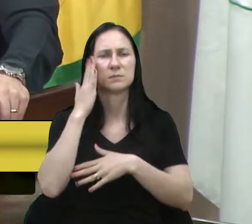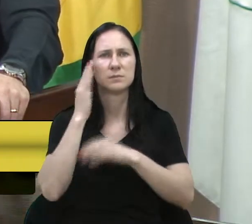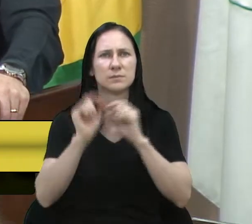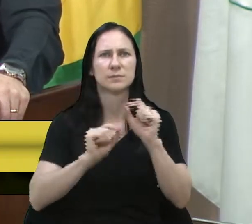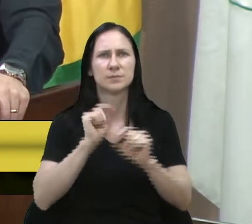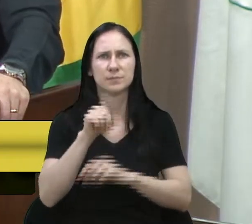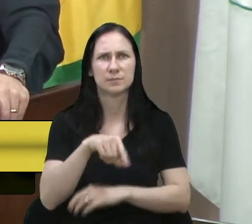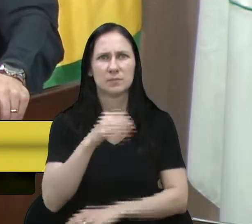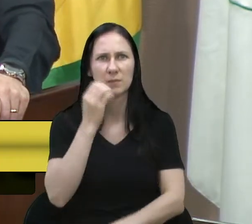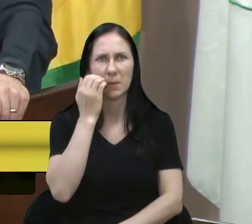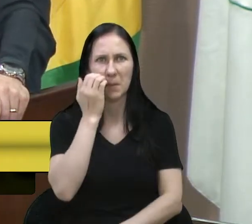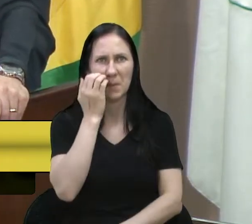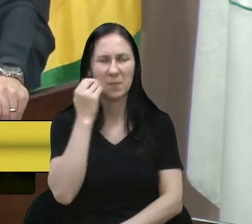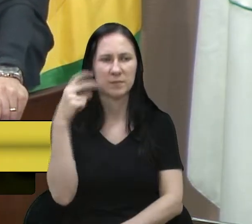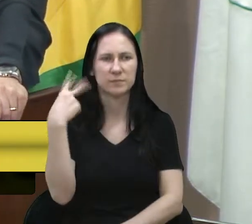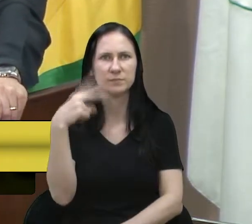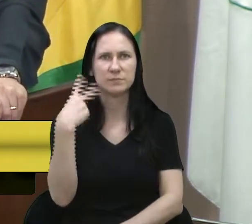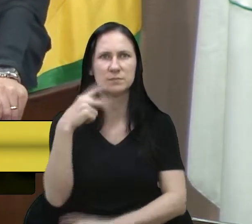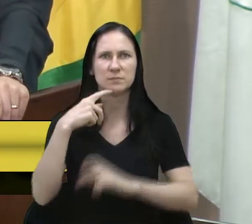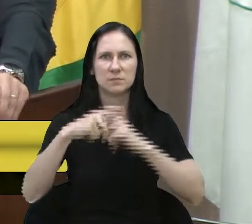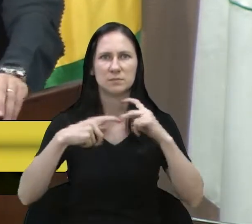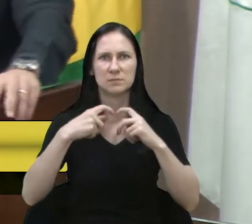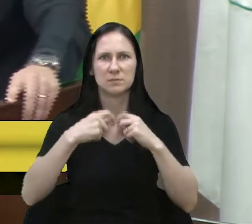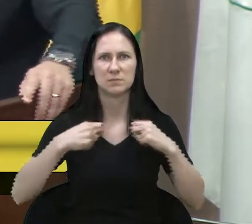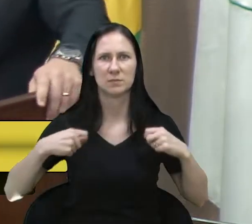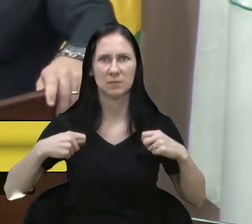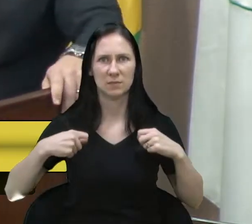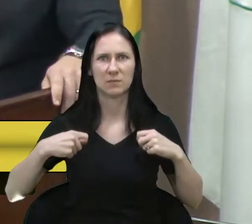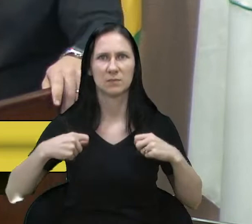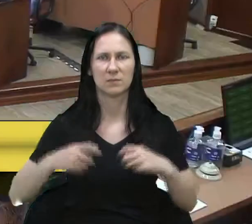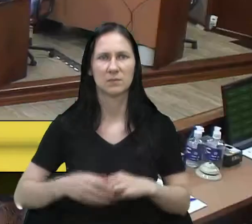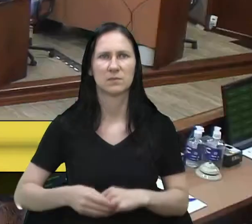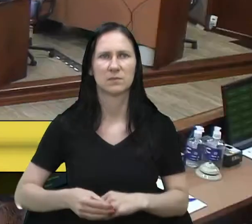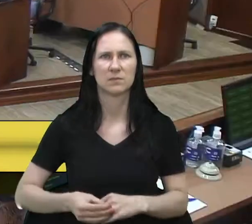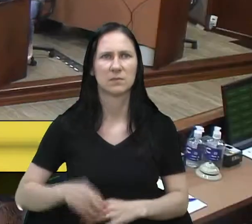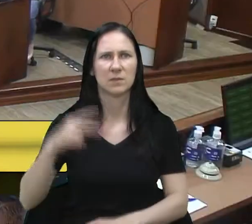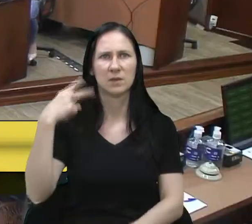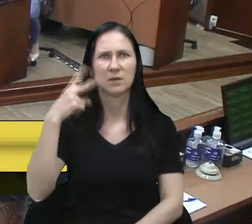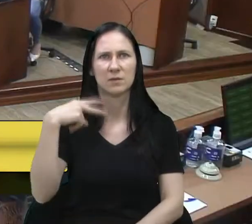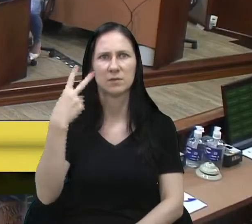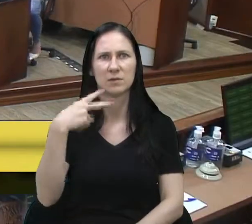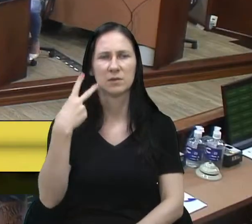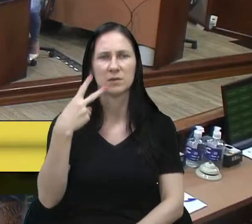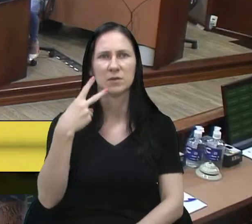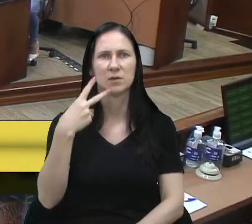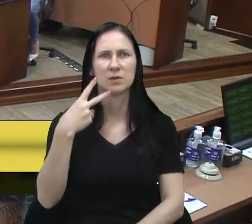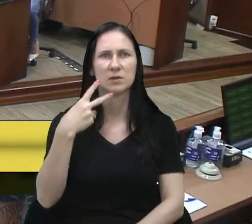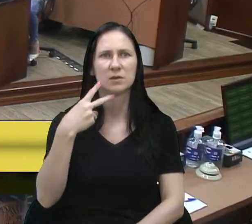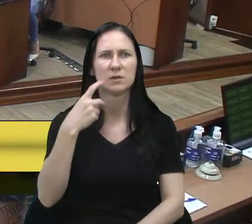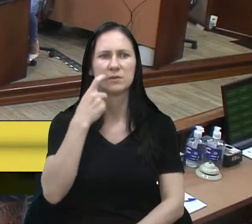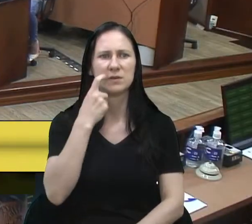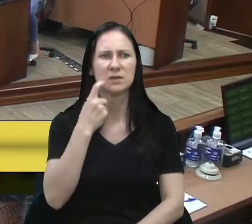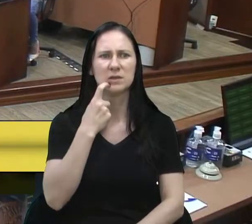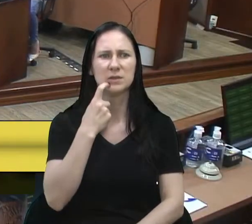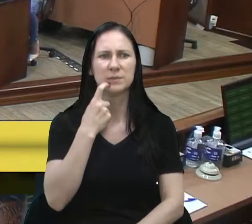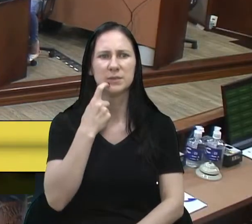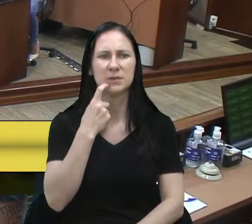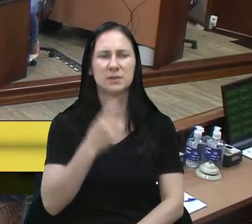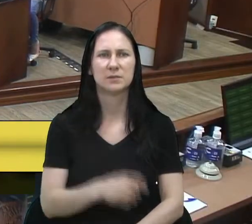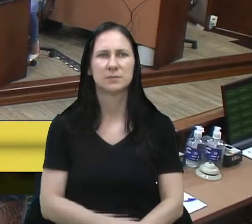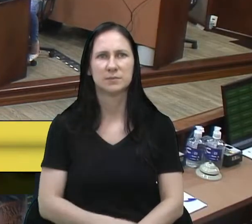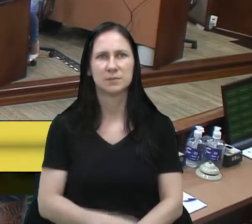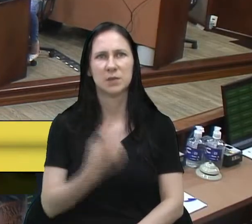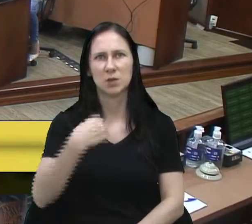contrato. Vereador Ricardo Aneluso, a parte. Vereador Wagner, todos sabem que o assunto transporte